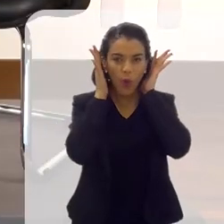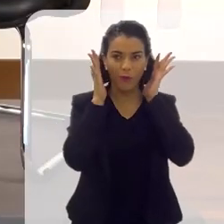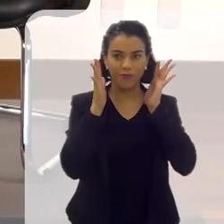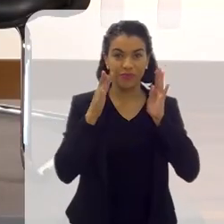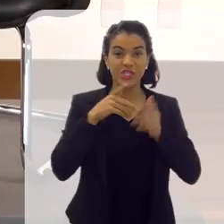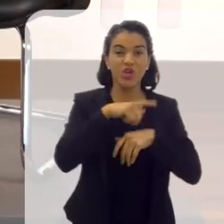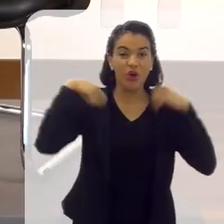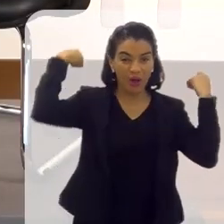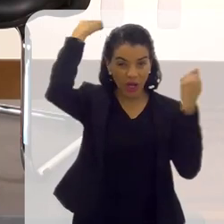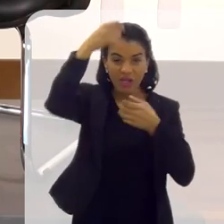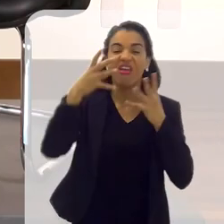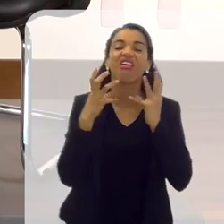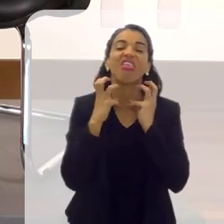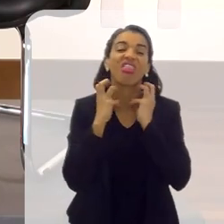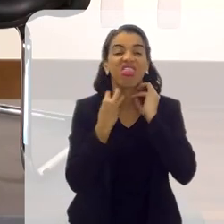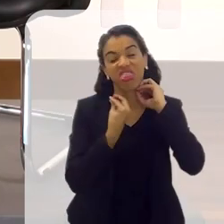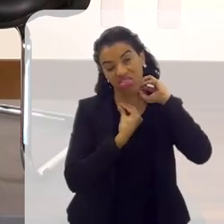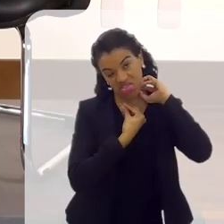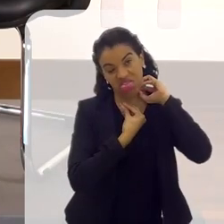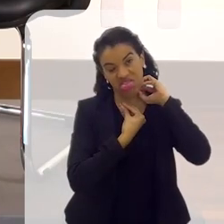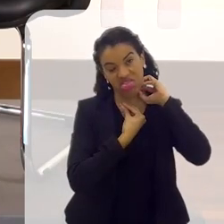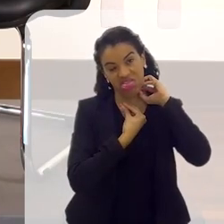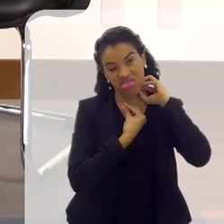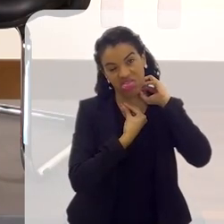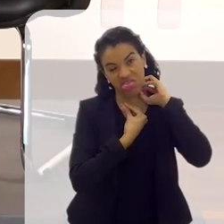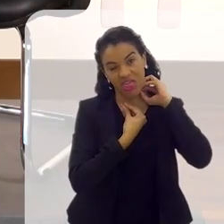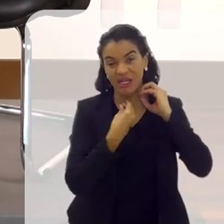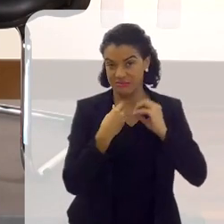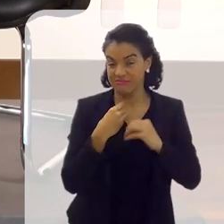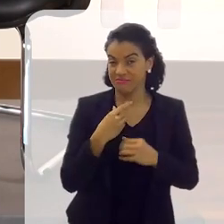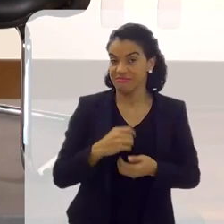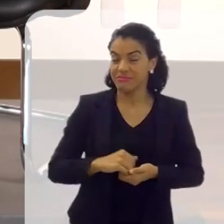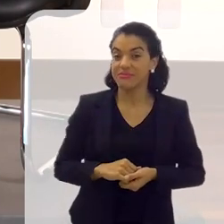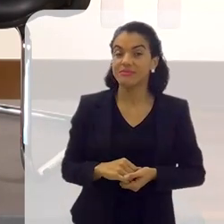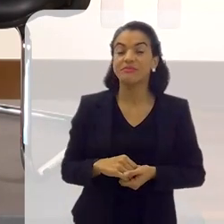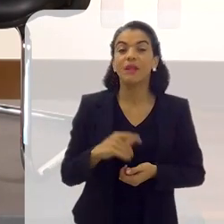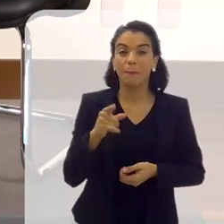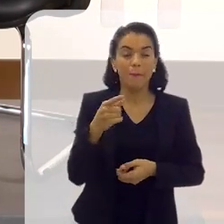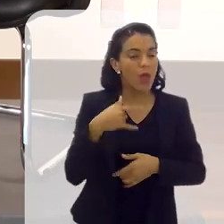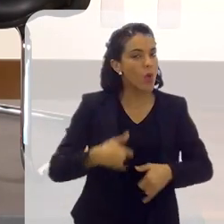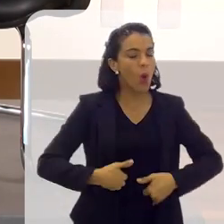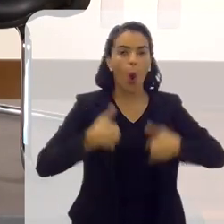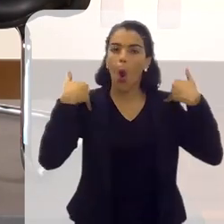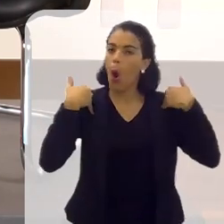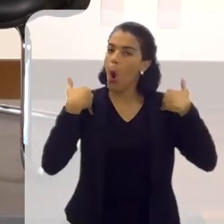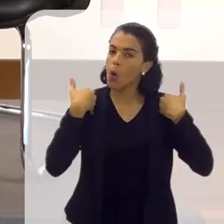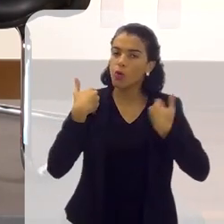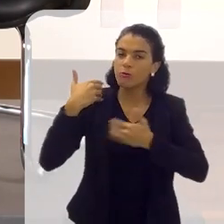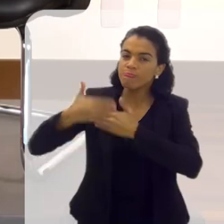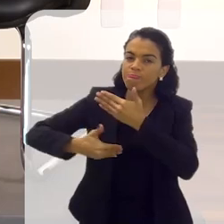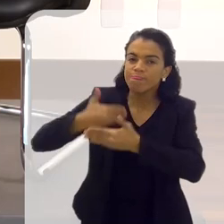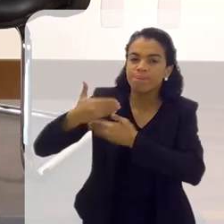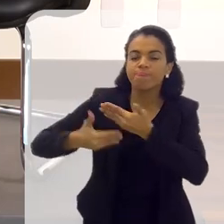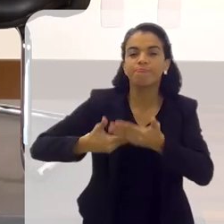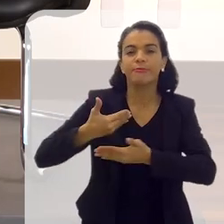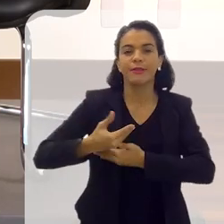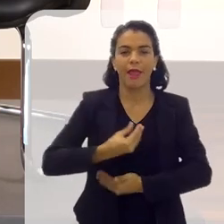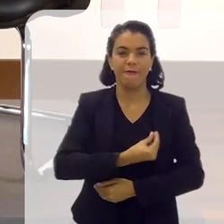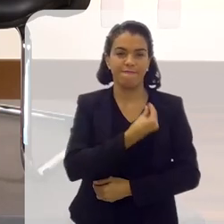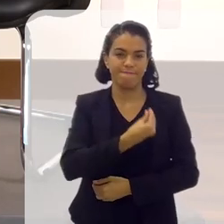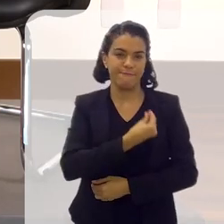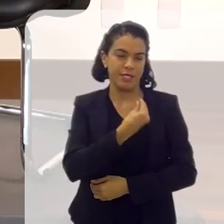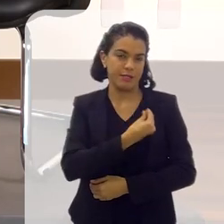meu amor. Se tirar esse cachecol aqui, gente, está tudo maracujá. Mas, olha, com muito orgulho da estrada